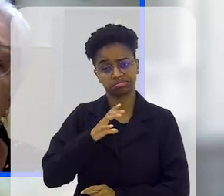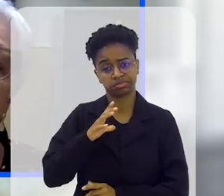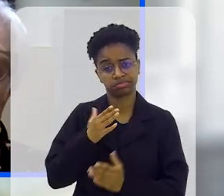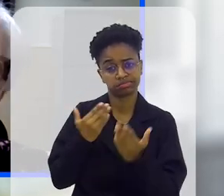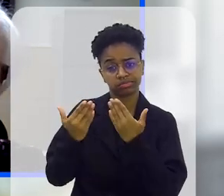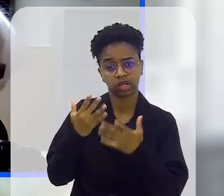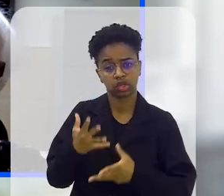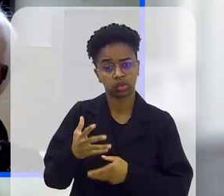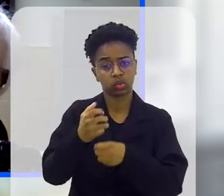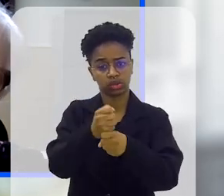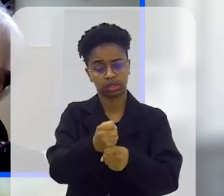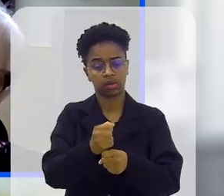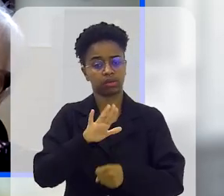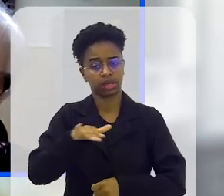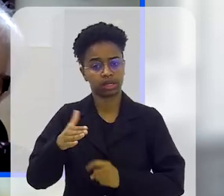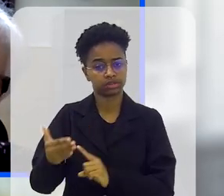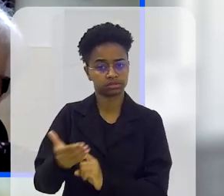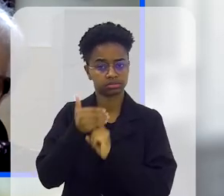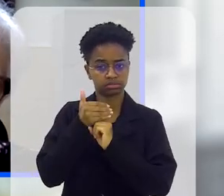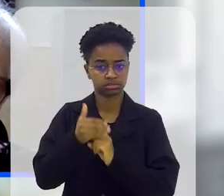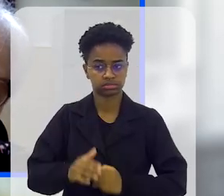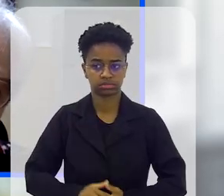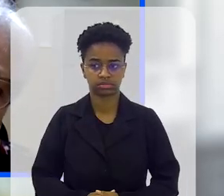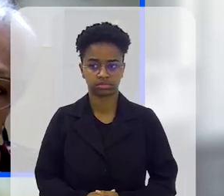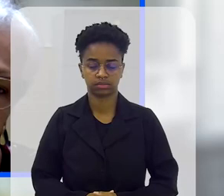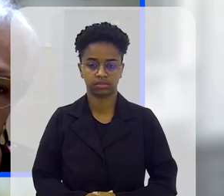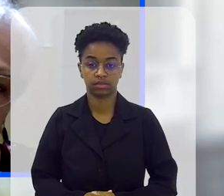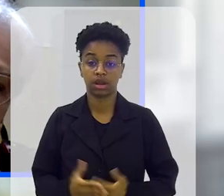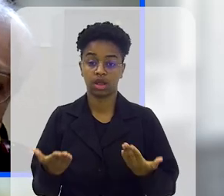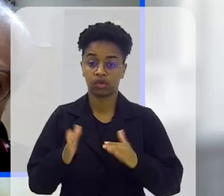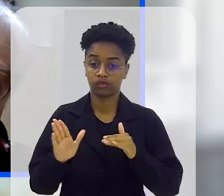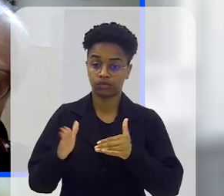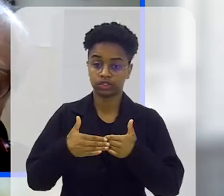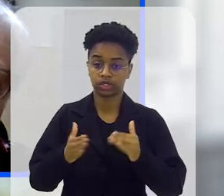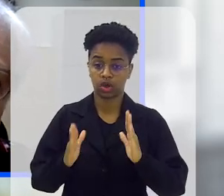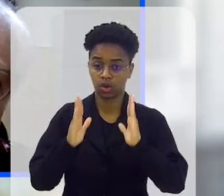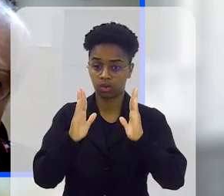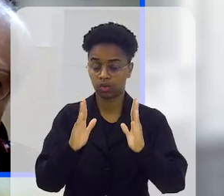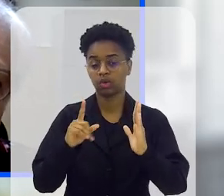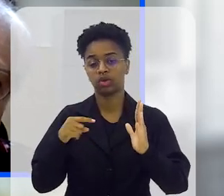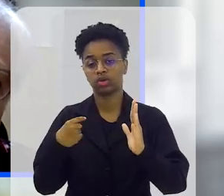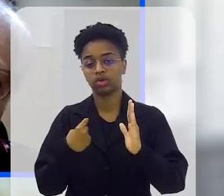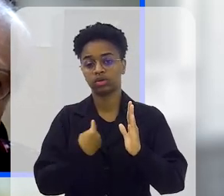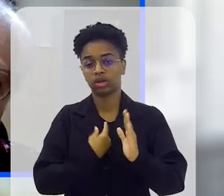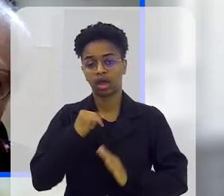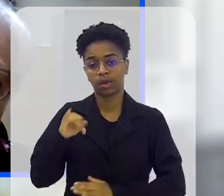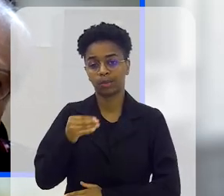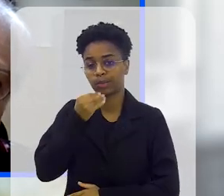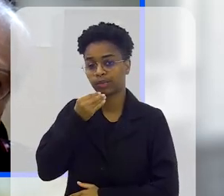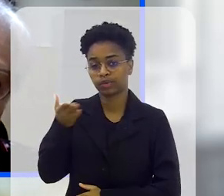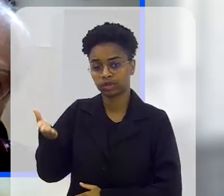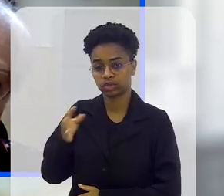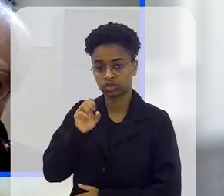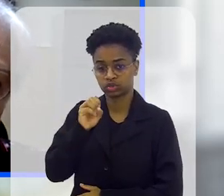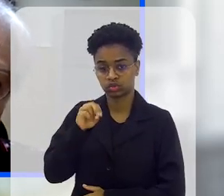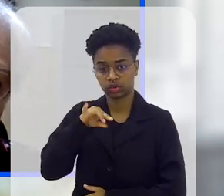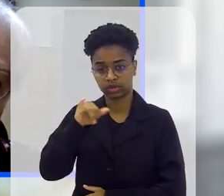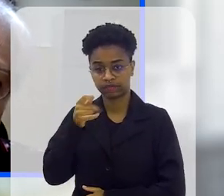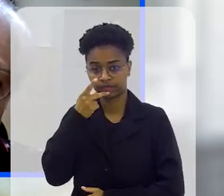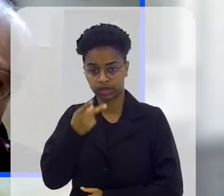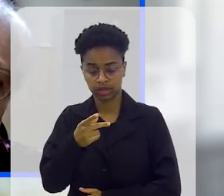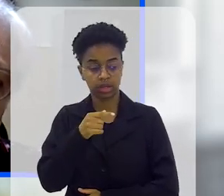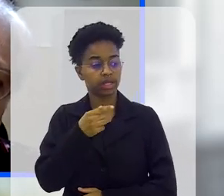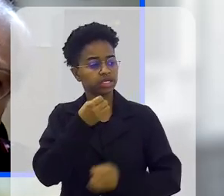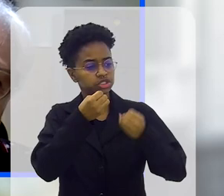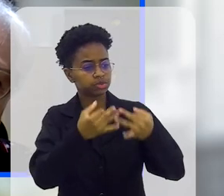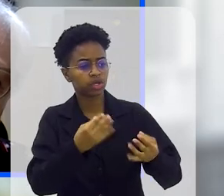em relação ao total das crianças que a gente já recebeu. Para a gente fechar esse bloco, pegando esse gancho da Sônia,